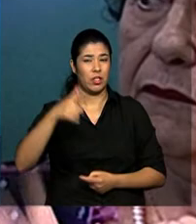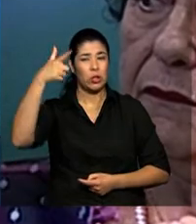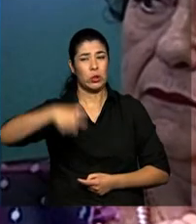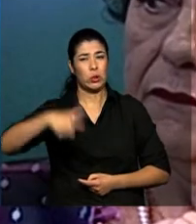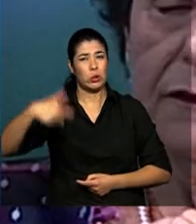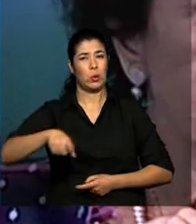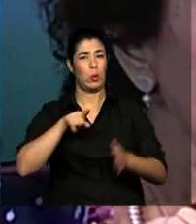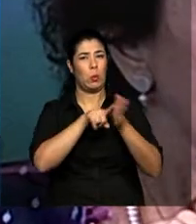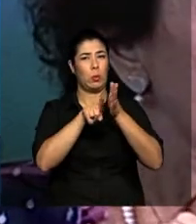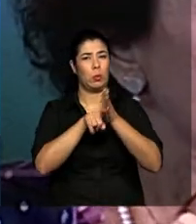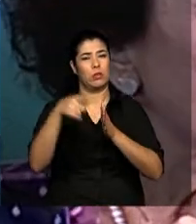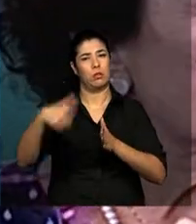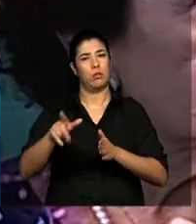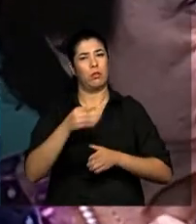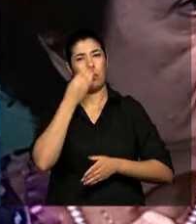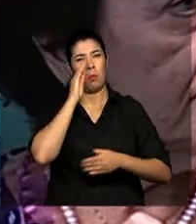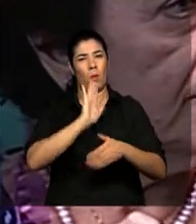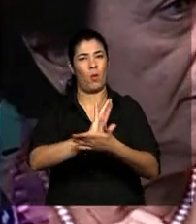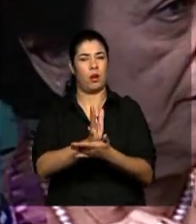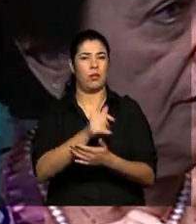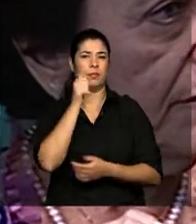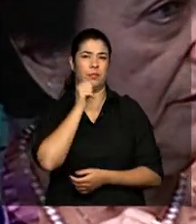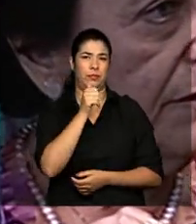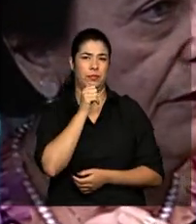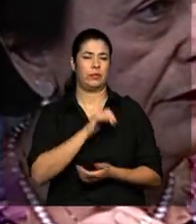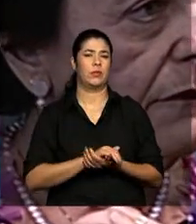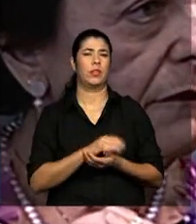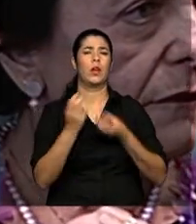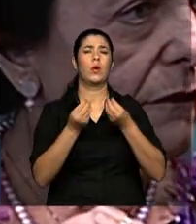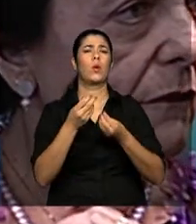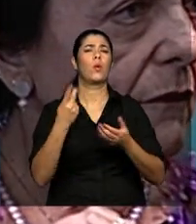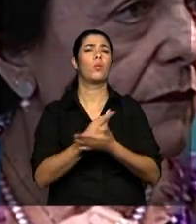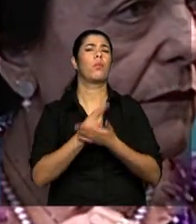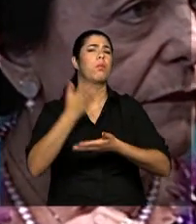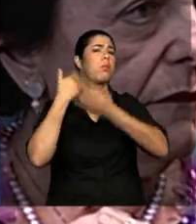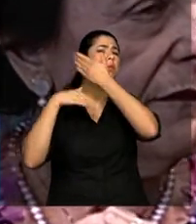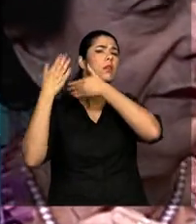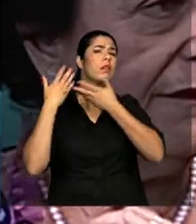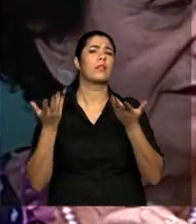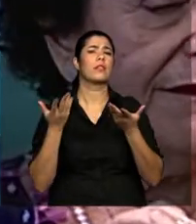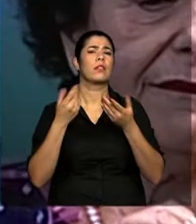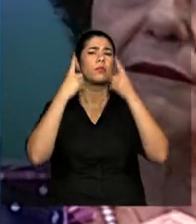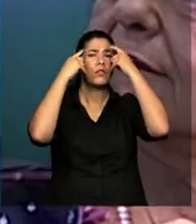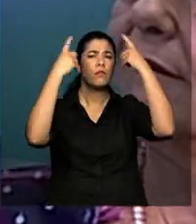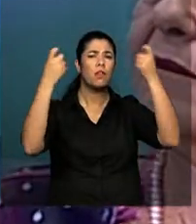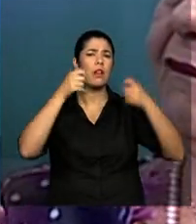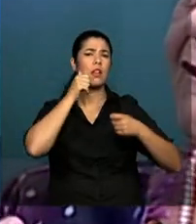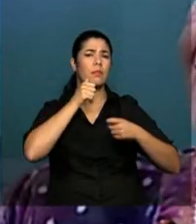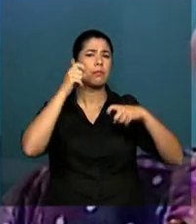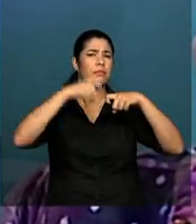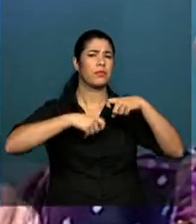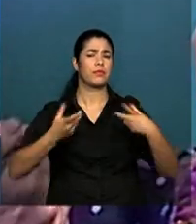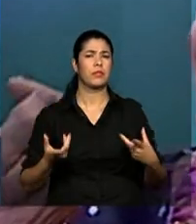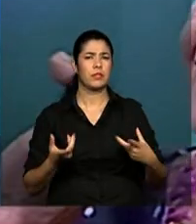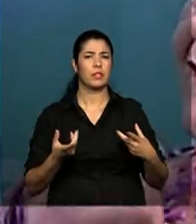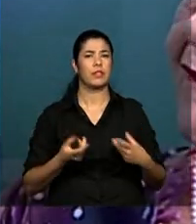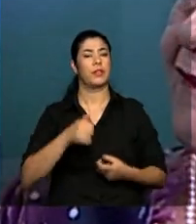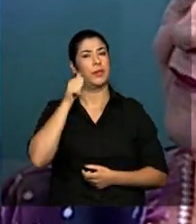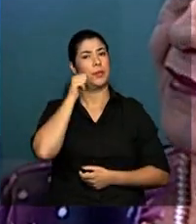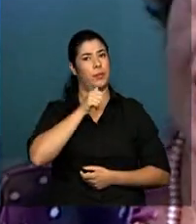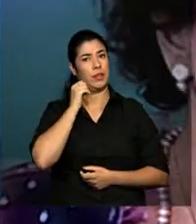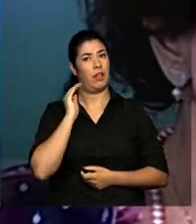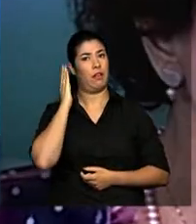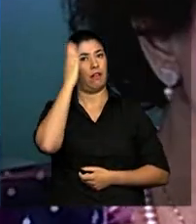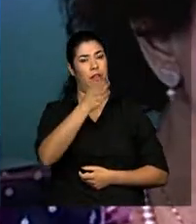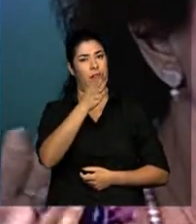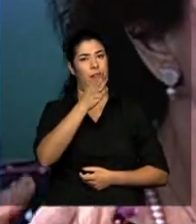esse tratamento a essa mulher. É possível explicar como é que acontecia até então? Como é que era feito o procedimento em caso de violência sexual? A mulher tinha que se dirigir a um